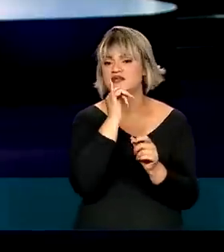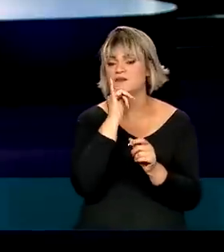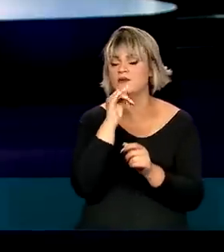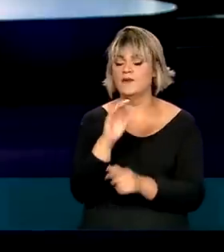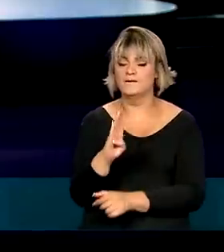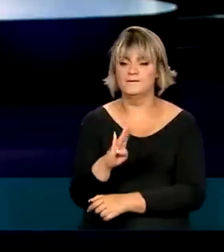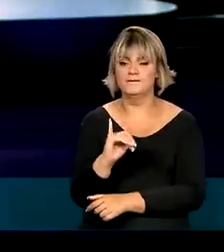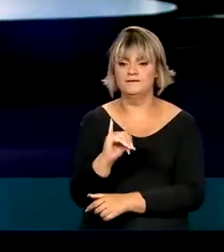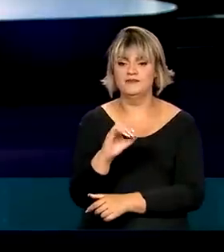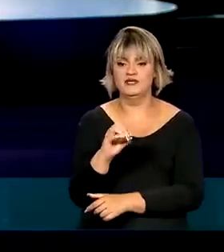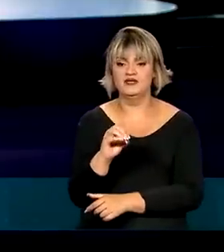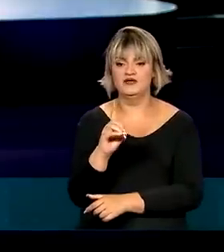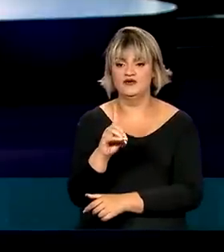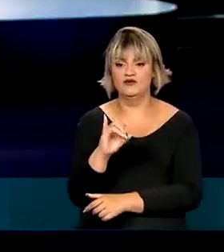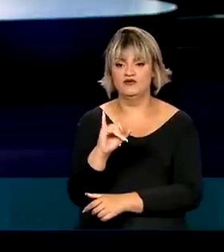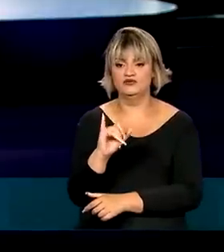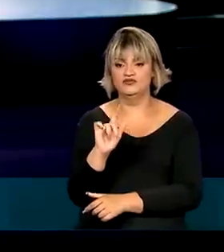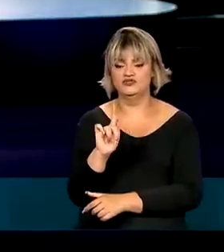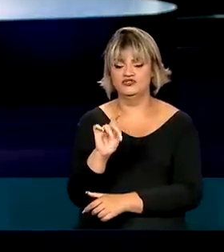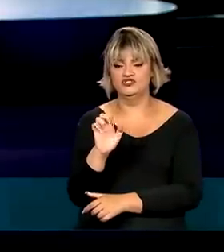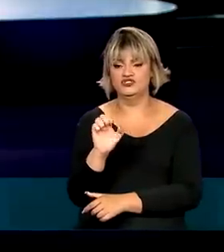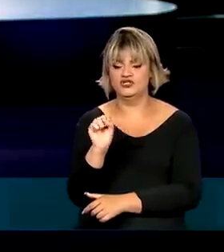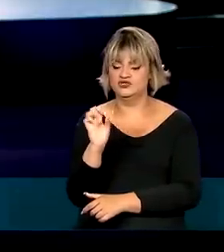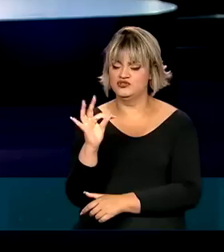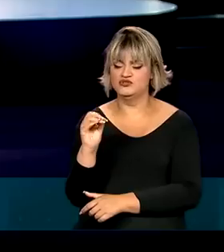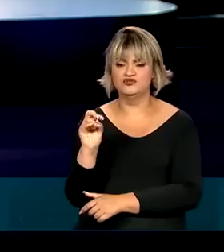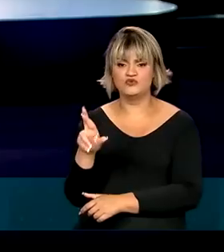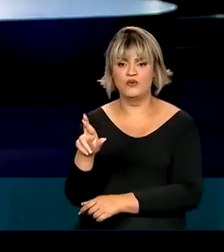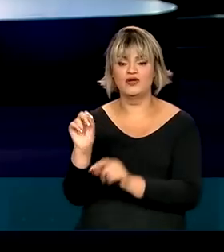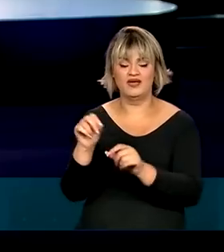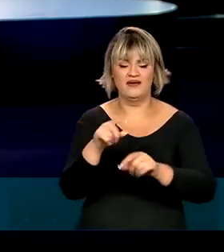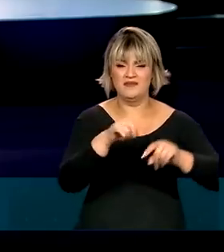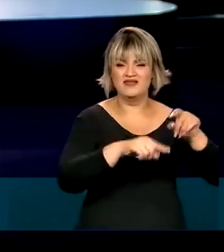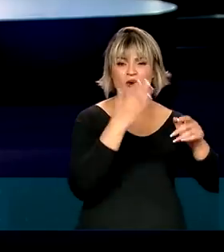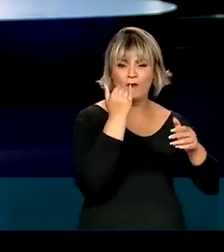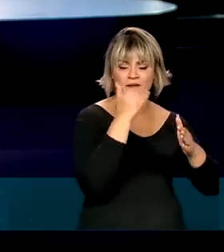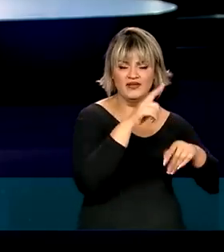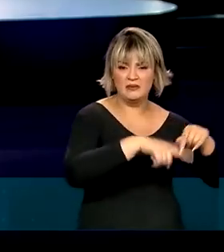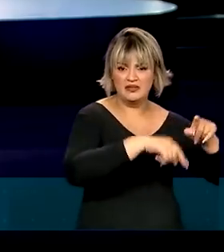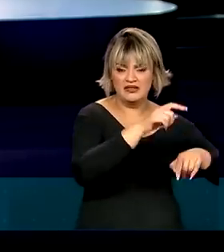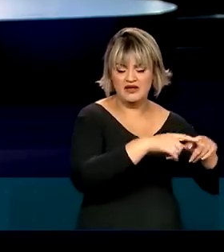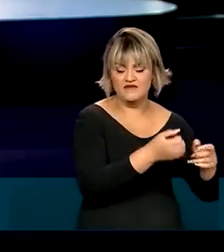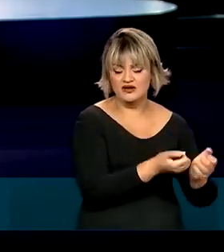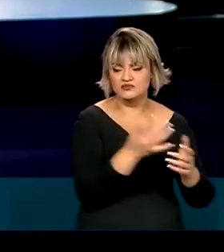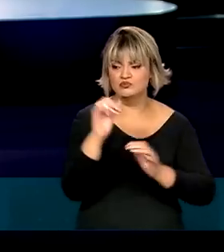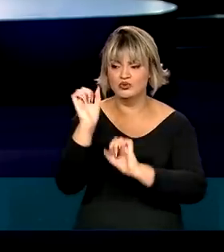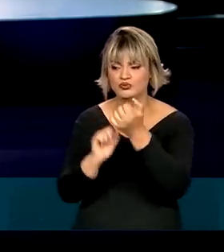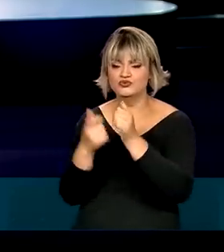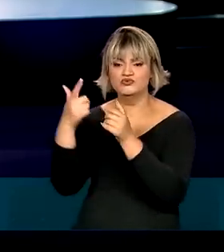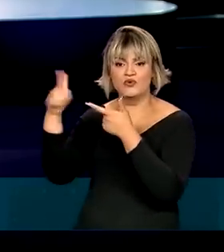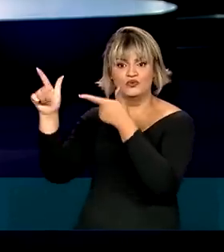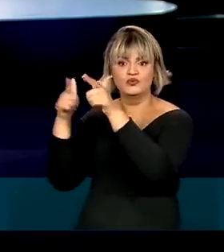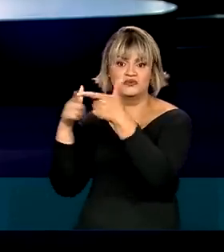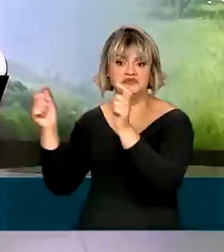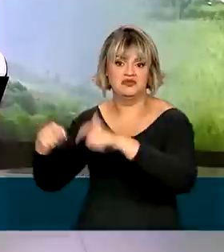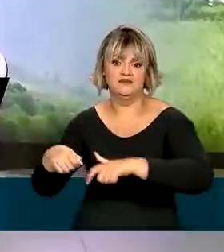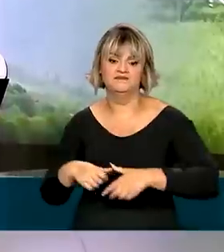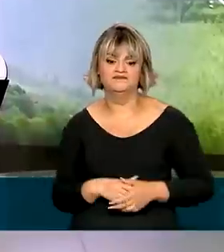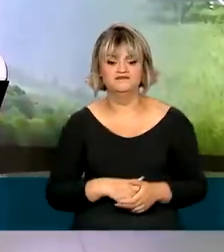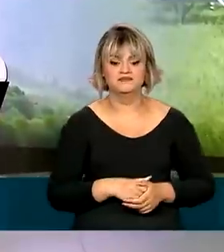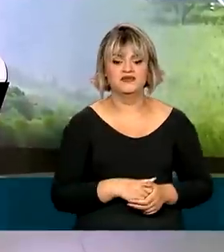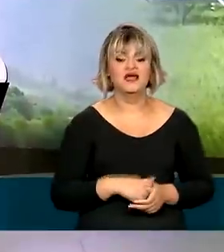biodigestores nas escolas públicas que usam matéria orgânica para a produção de biogás e biofertilizantes.